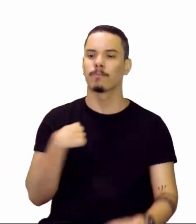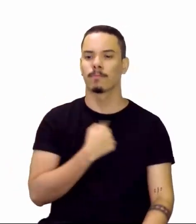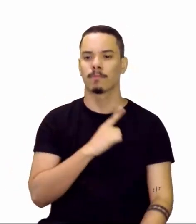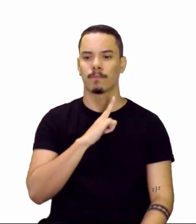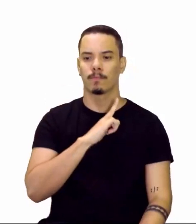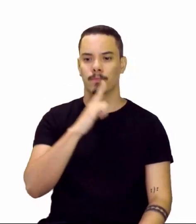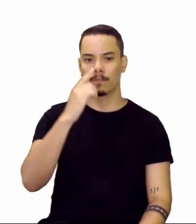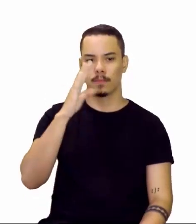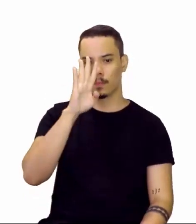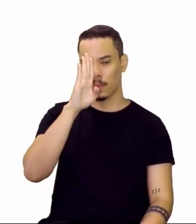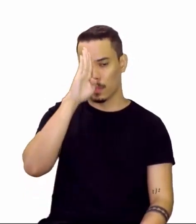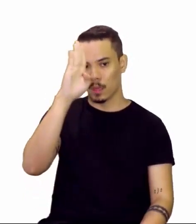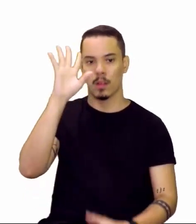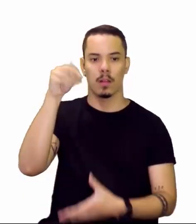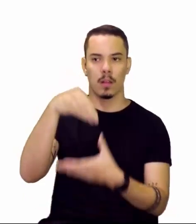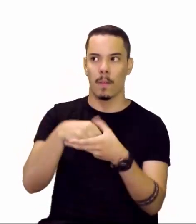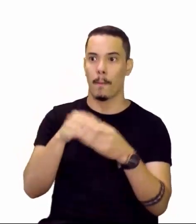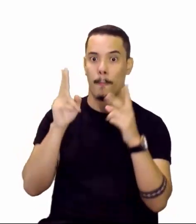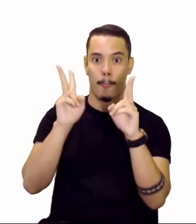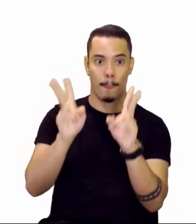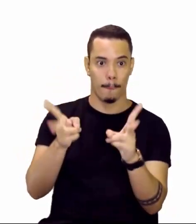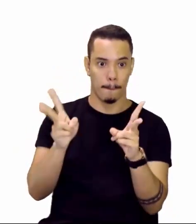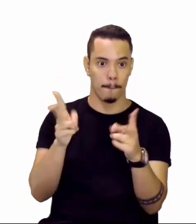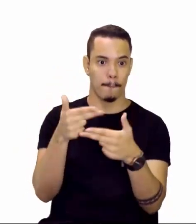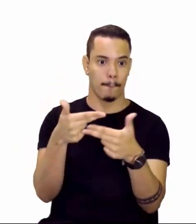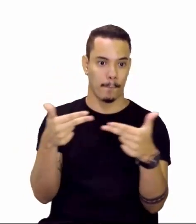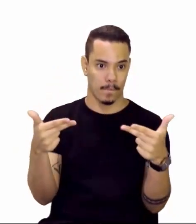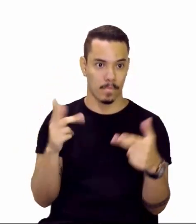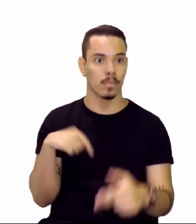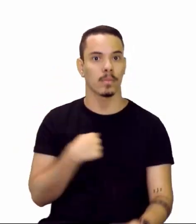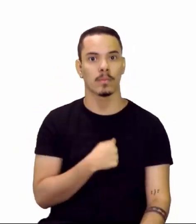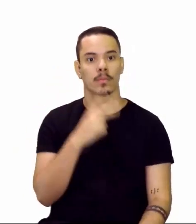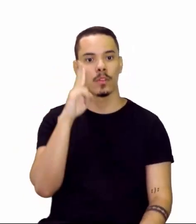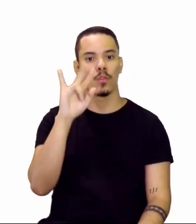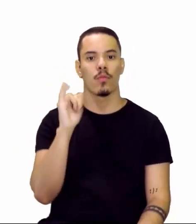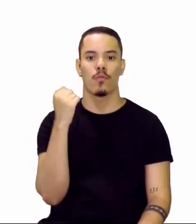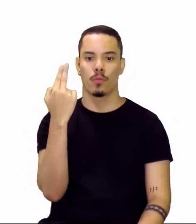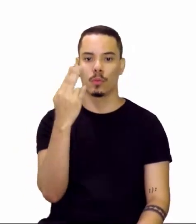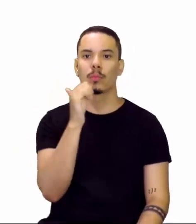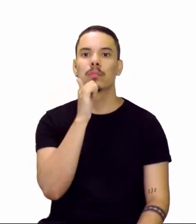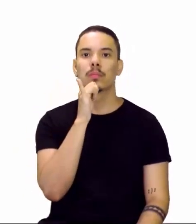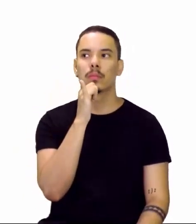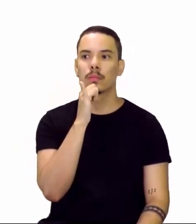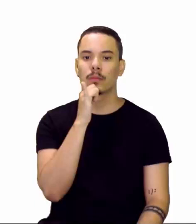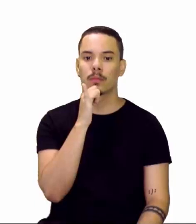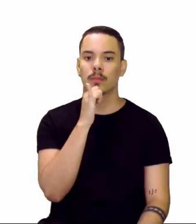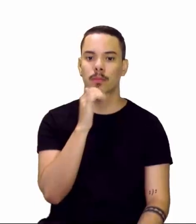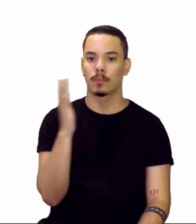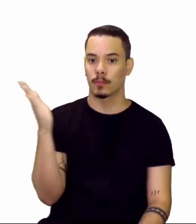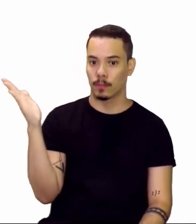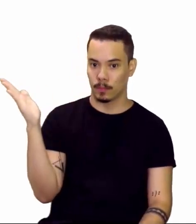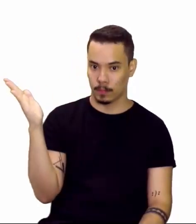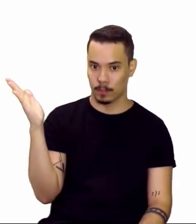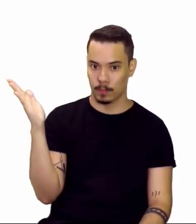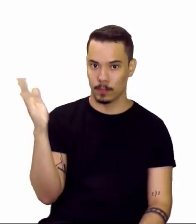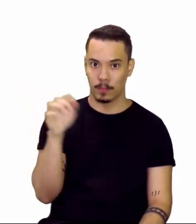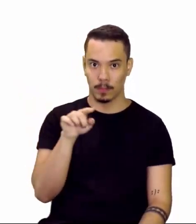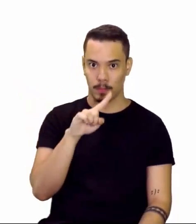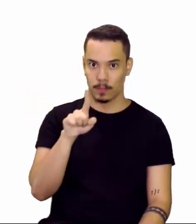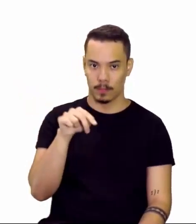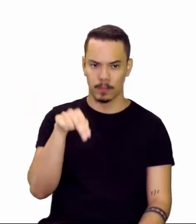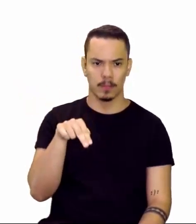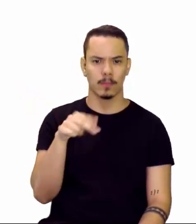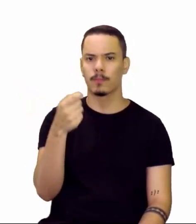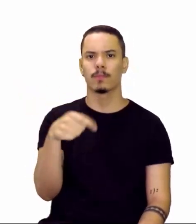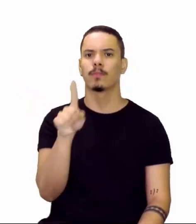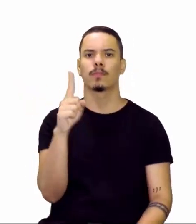ter lá átomo do mesmo elemento, e a gente viu o exemplo do zinco, né? Que ele